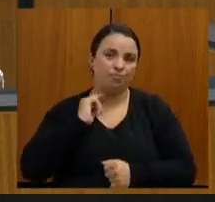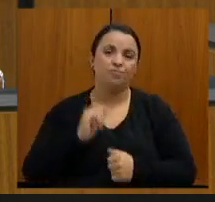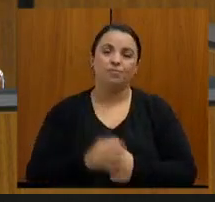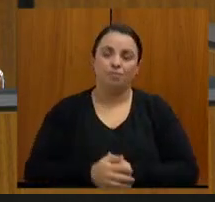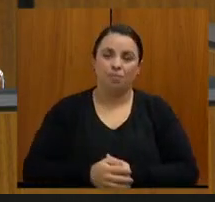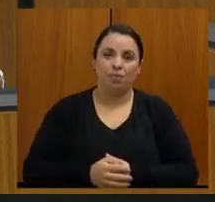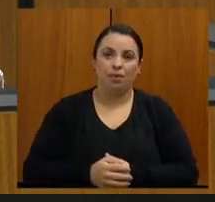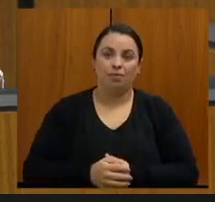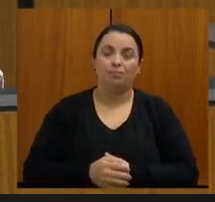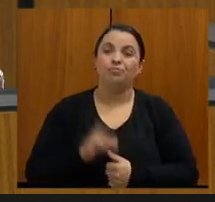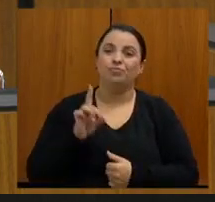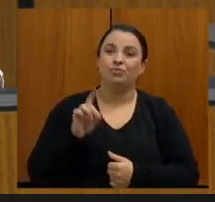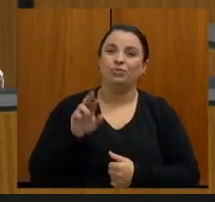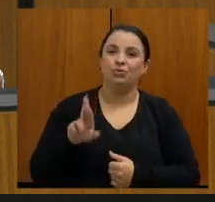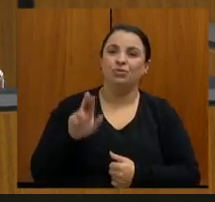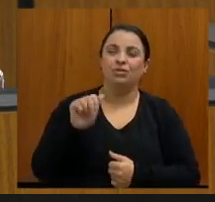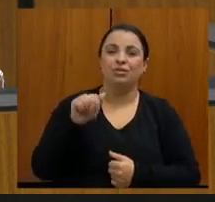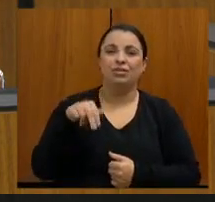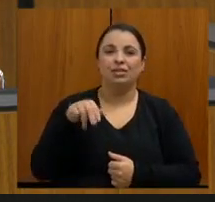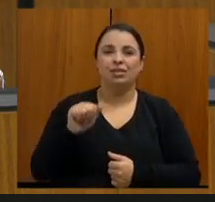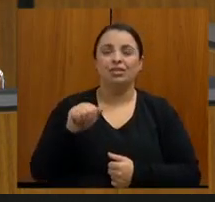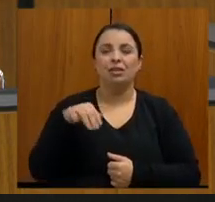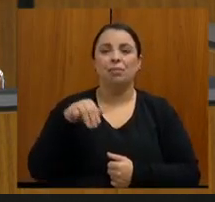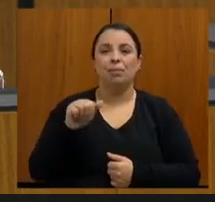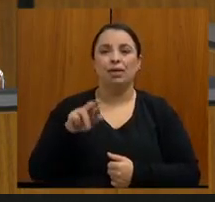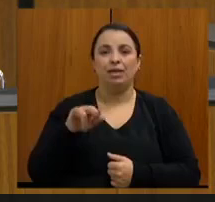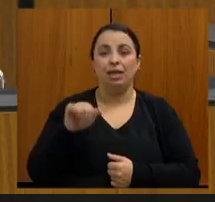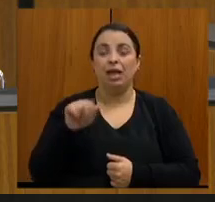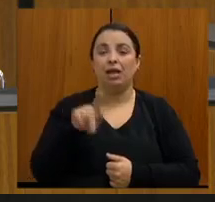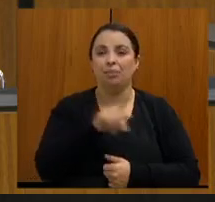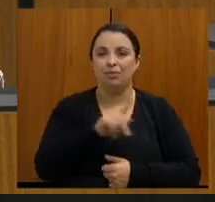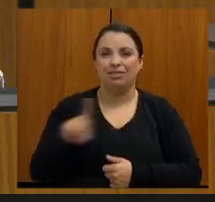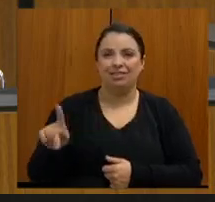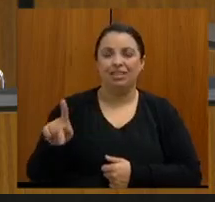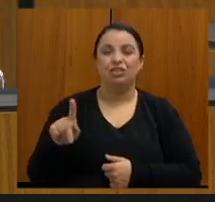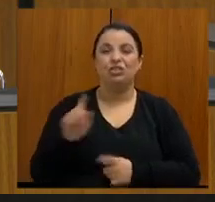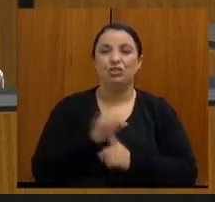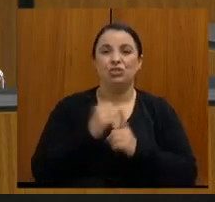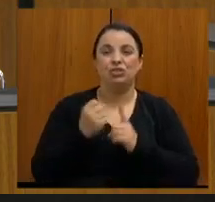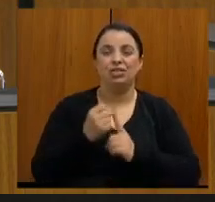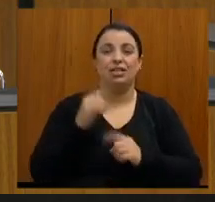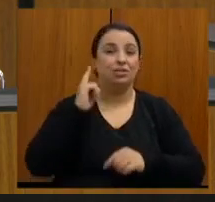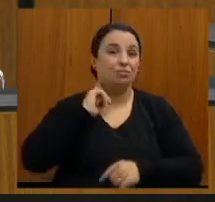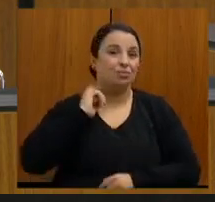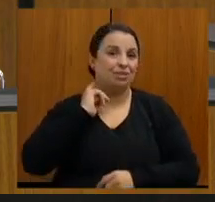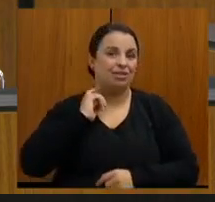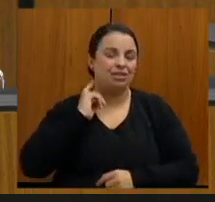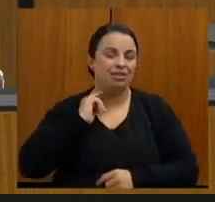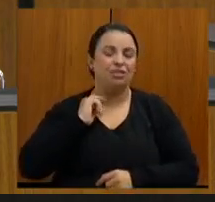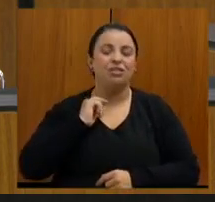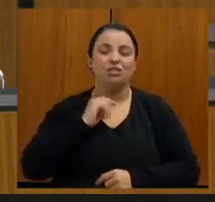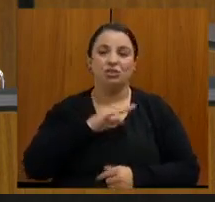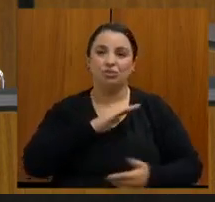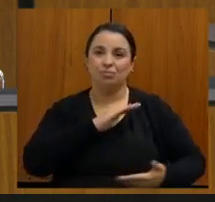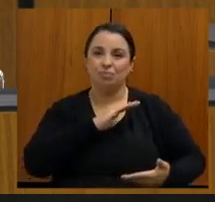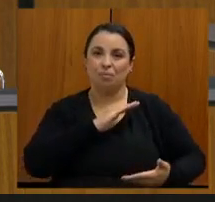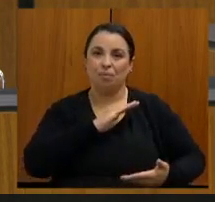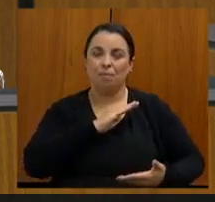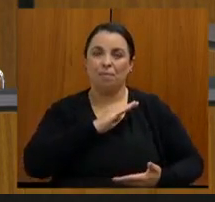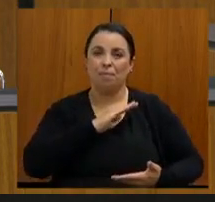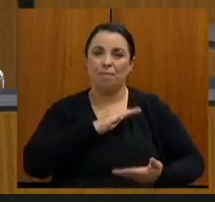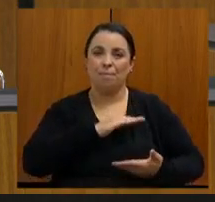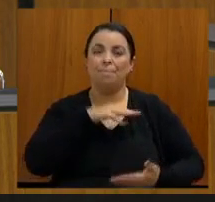doutora Ana Maria Massaúde, minha presidente da Sociedade Mineira de Mastologia, que tem feito também um trabalho